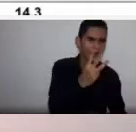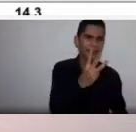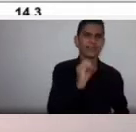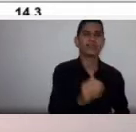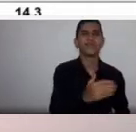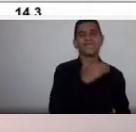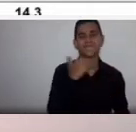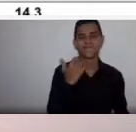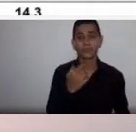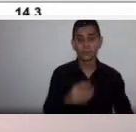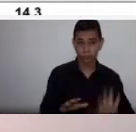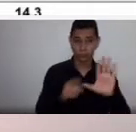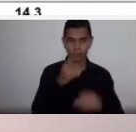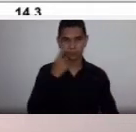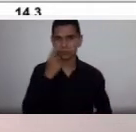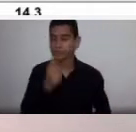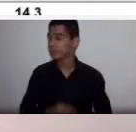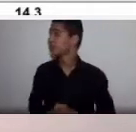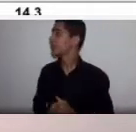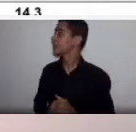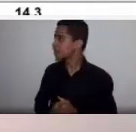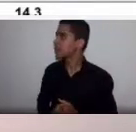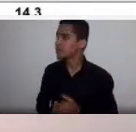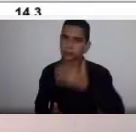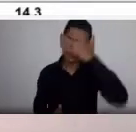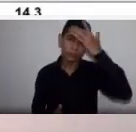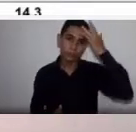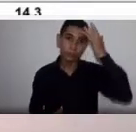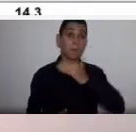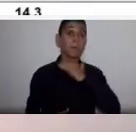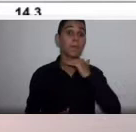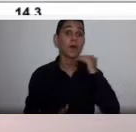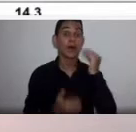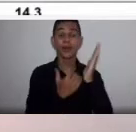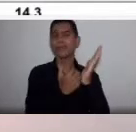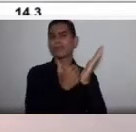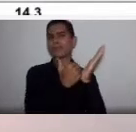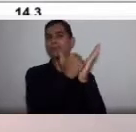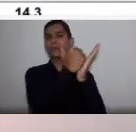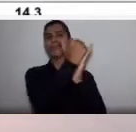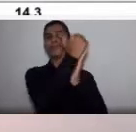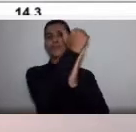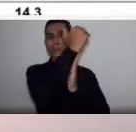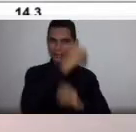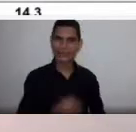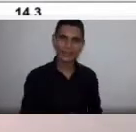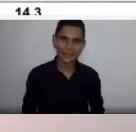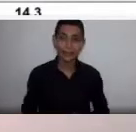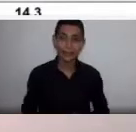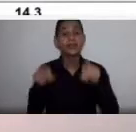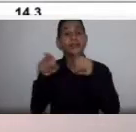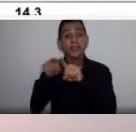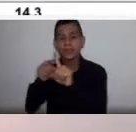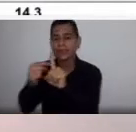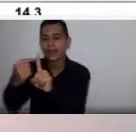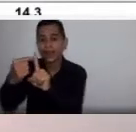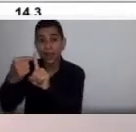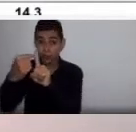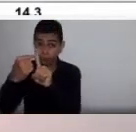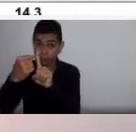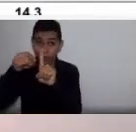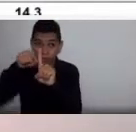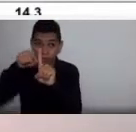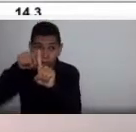mortalidade alta quando a hemoglobina é muito baixa e a mortalidade já menos